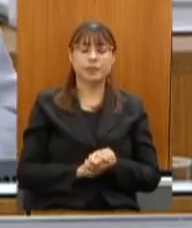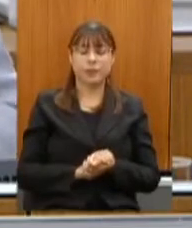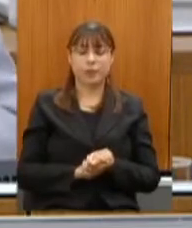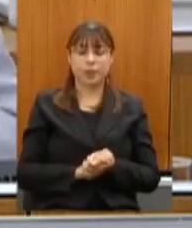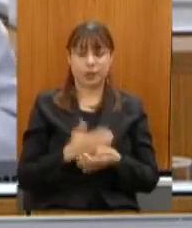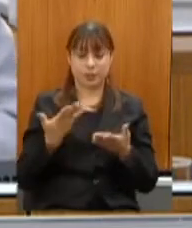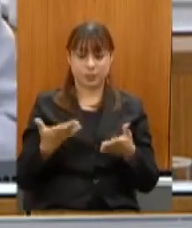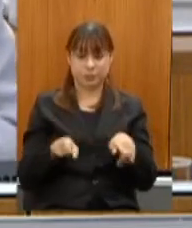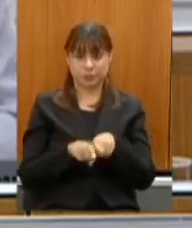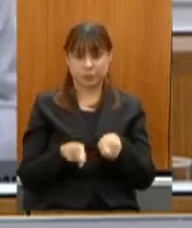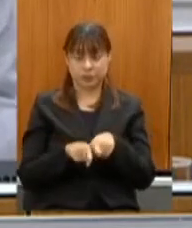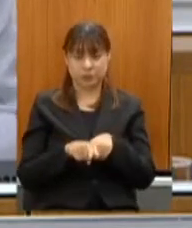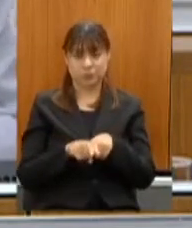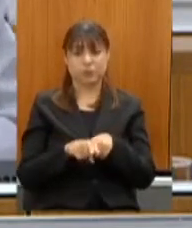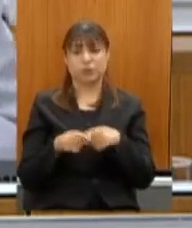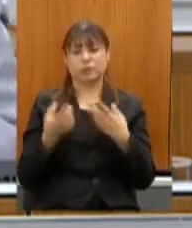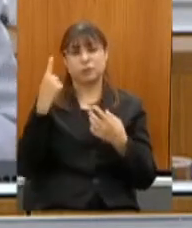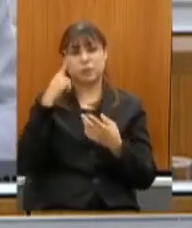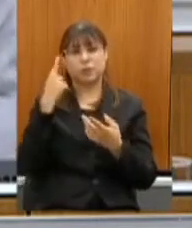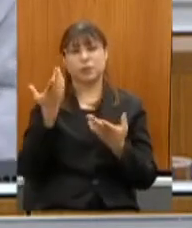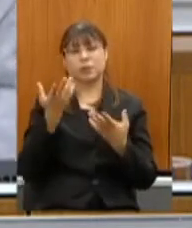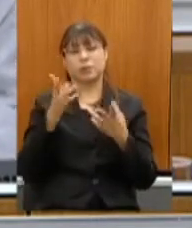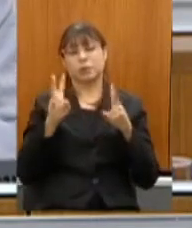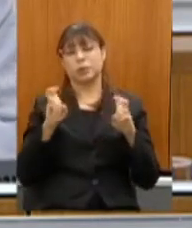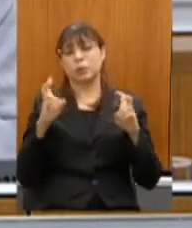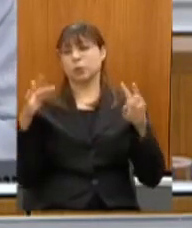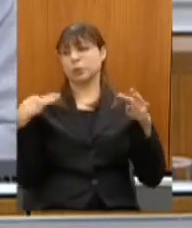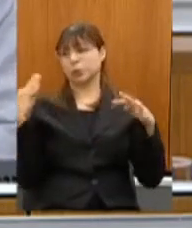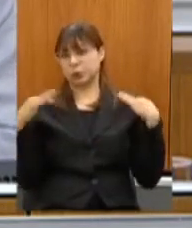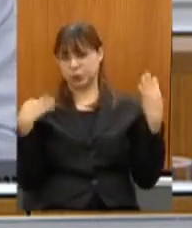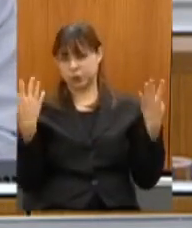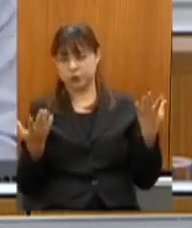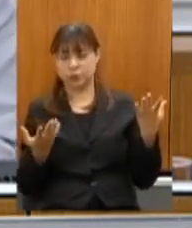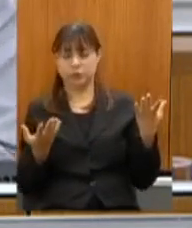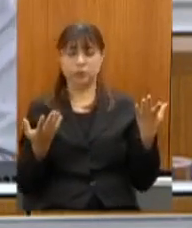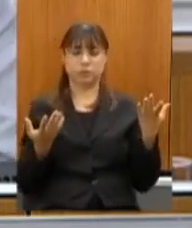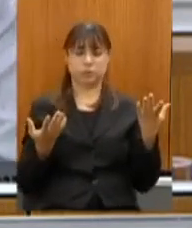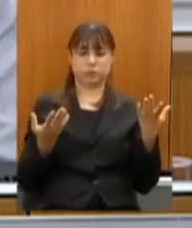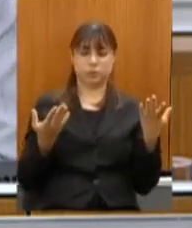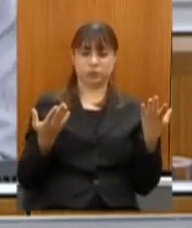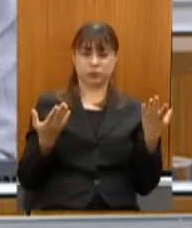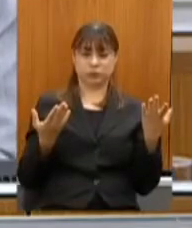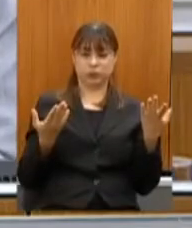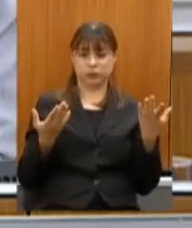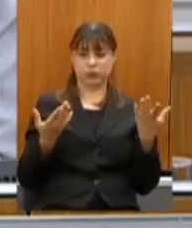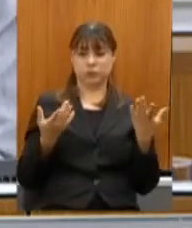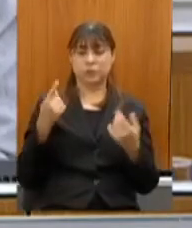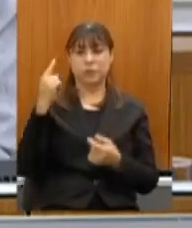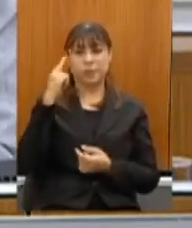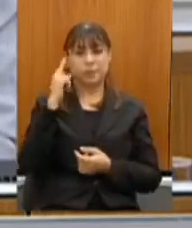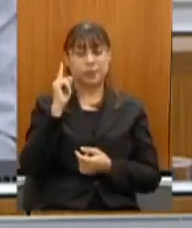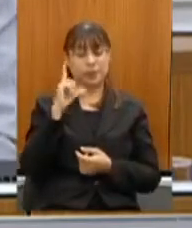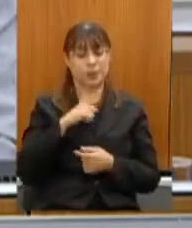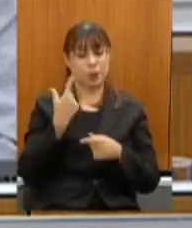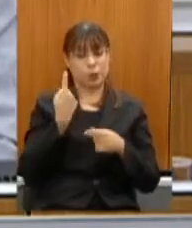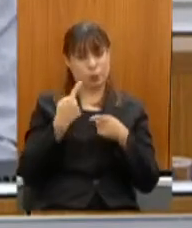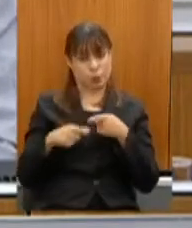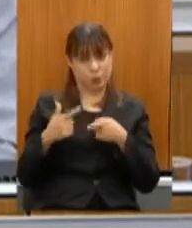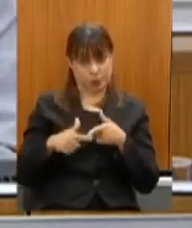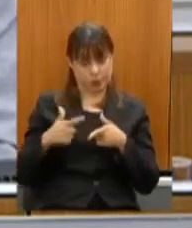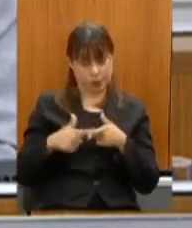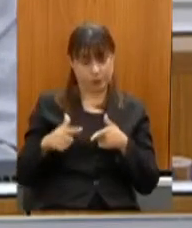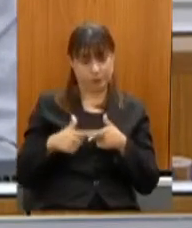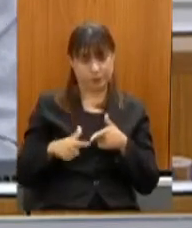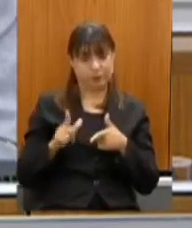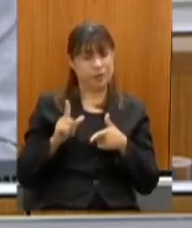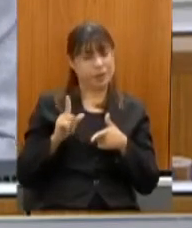questão da avaliação do turismo que o observatório faz só tem um problema lá que é não